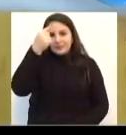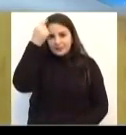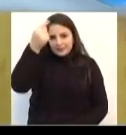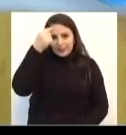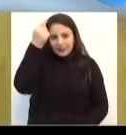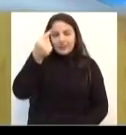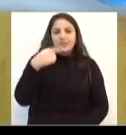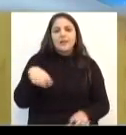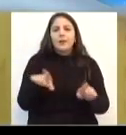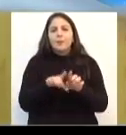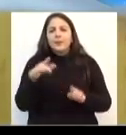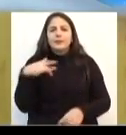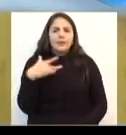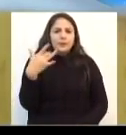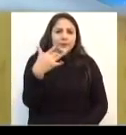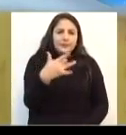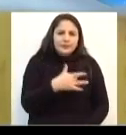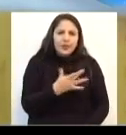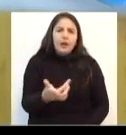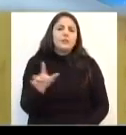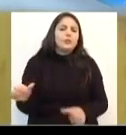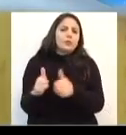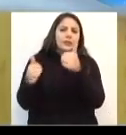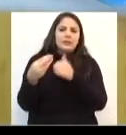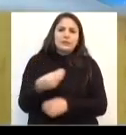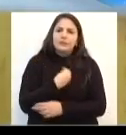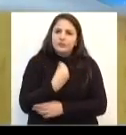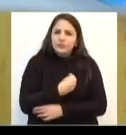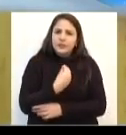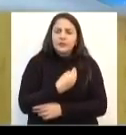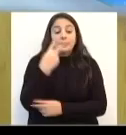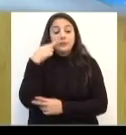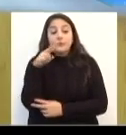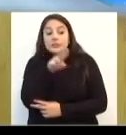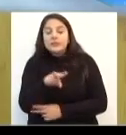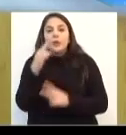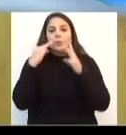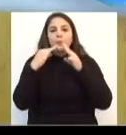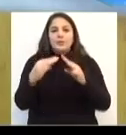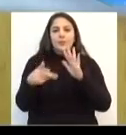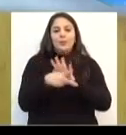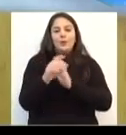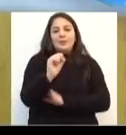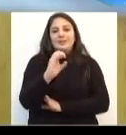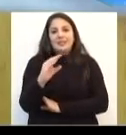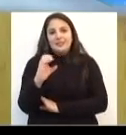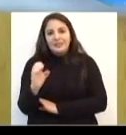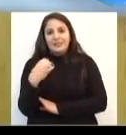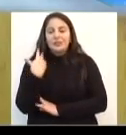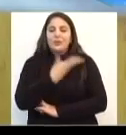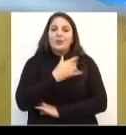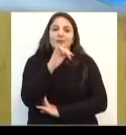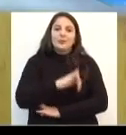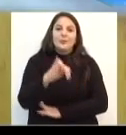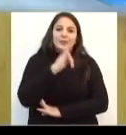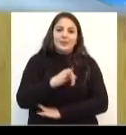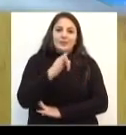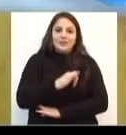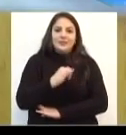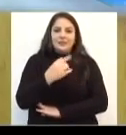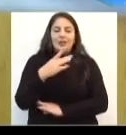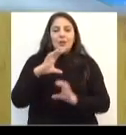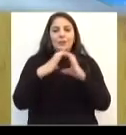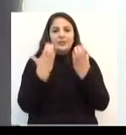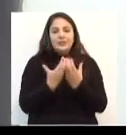nessa ideia de hábitos saudáveis, de qualidade de vida, que são também visão, missão do SESC, né, então para nós é muito importante essa adesão da